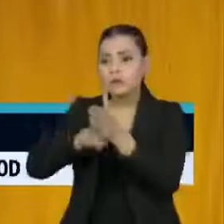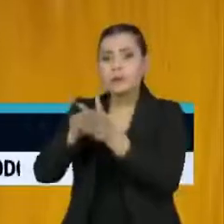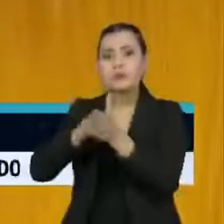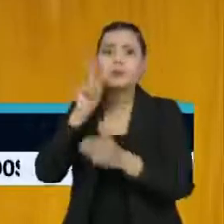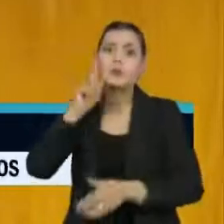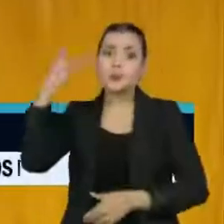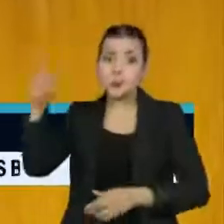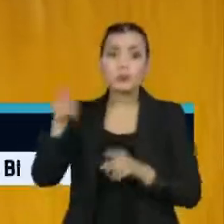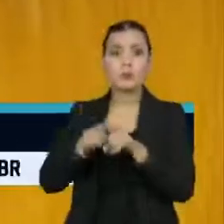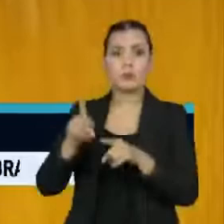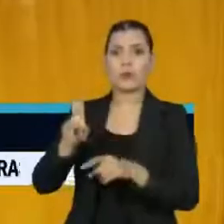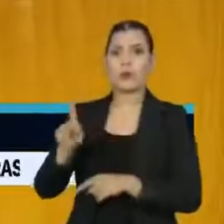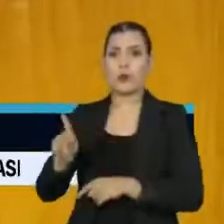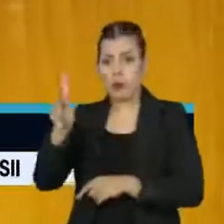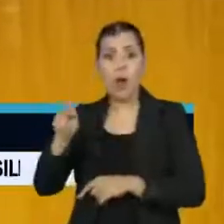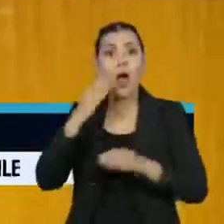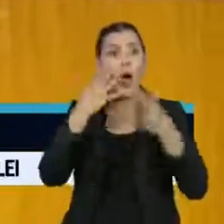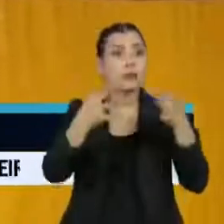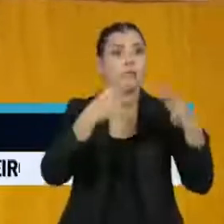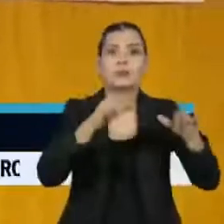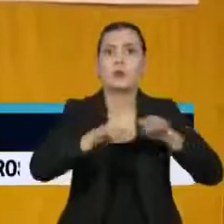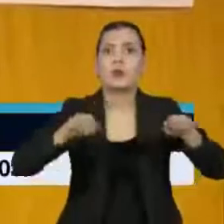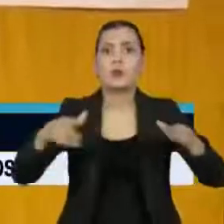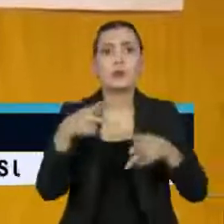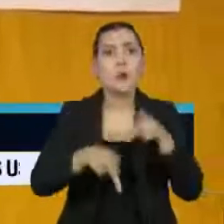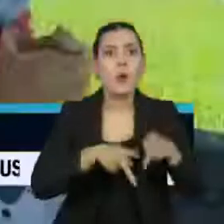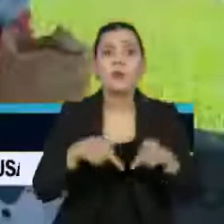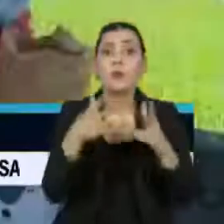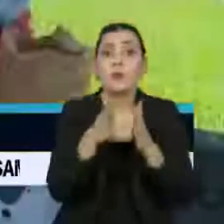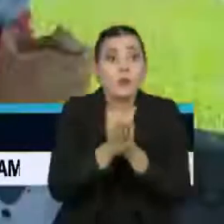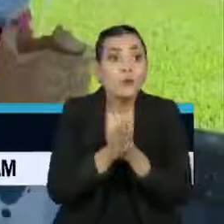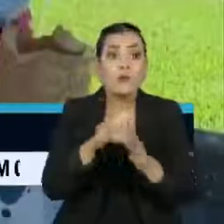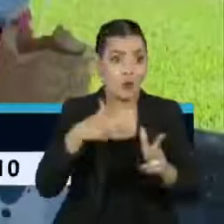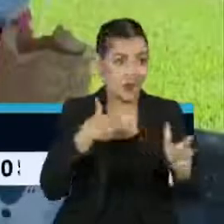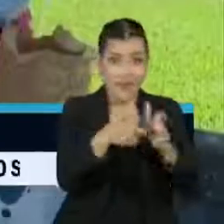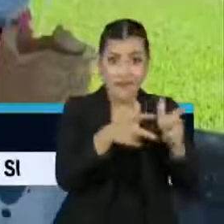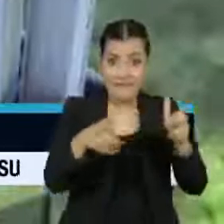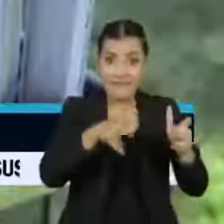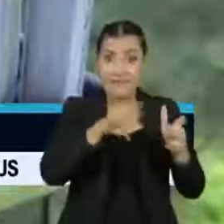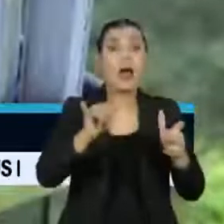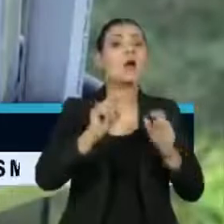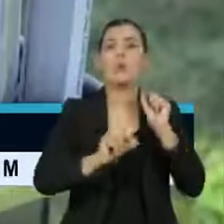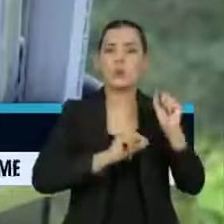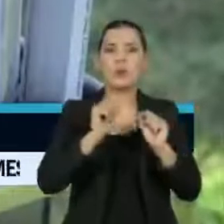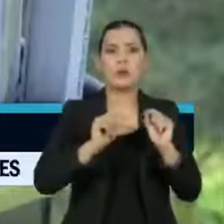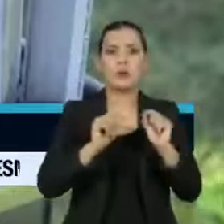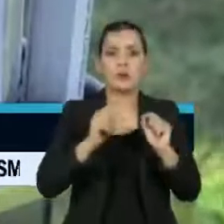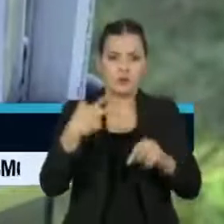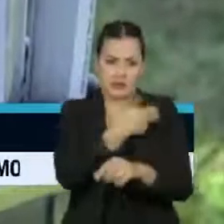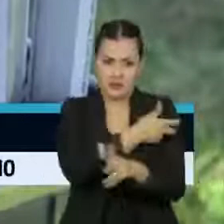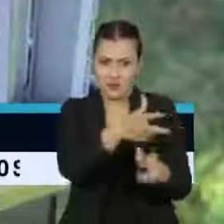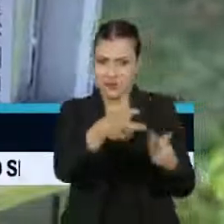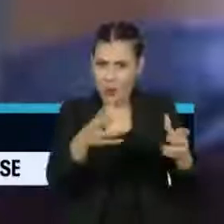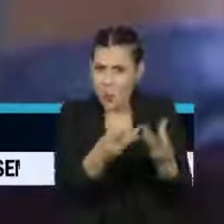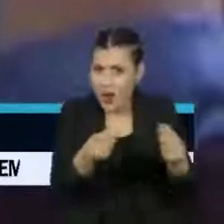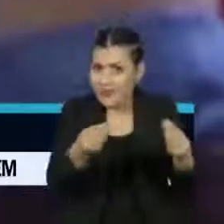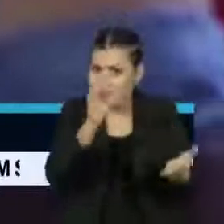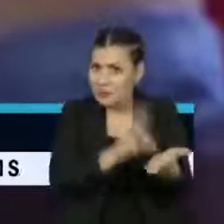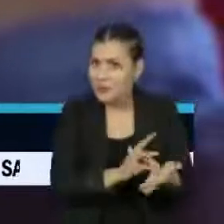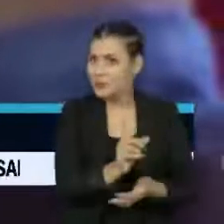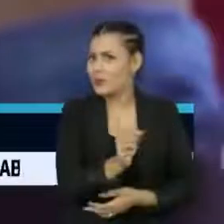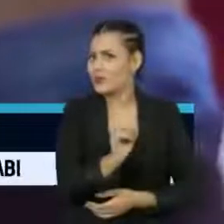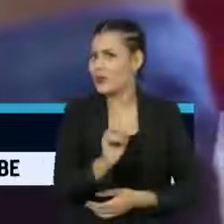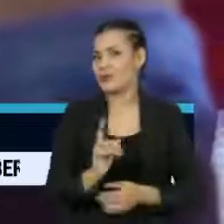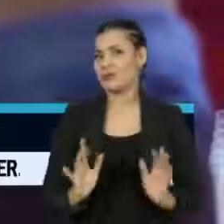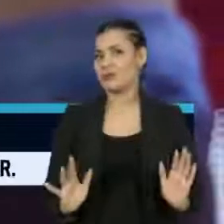Unido fizeram um alerta à população. A primeira geração de vacinas contra a Covid-19 pode não ser totalmente eficaz, como